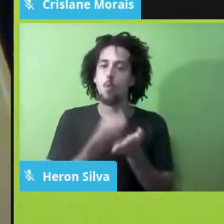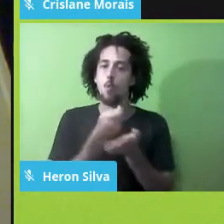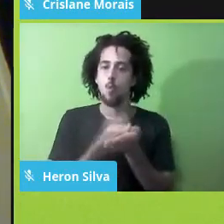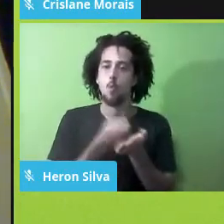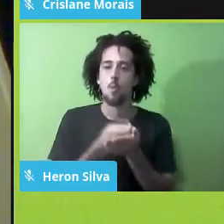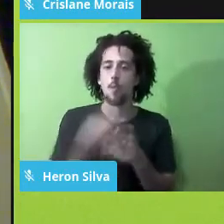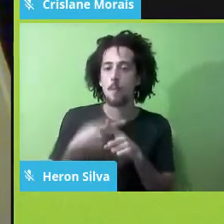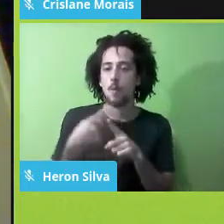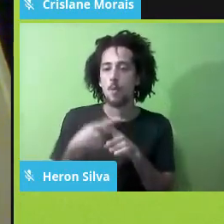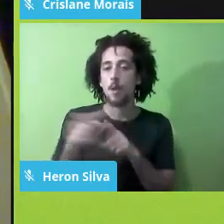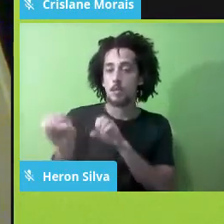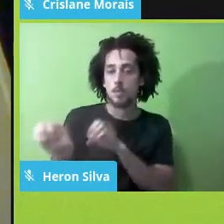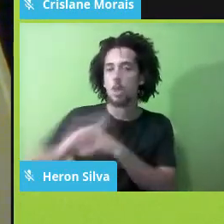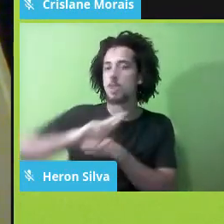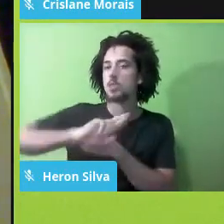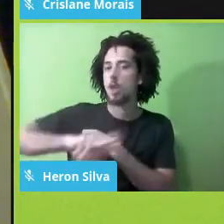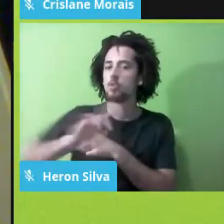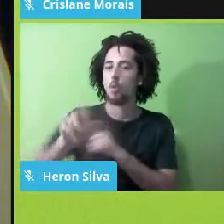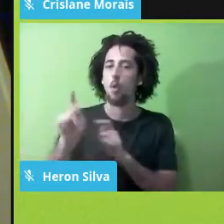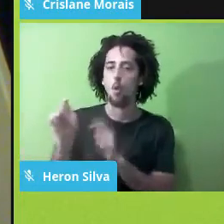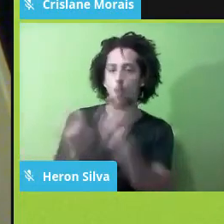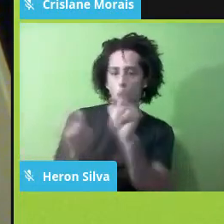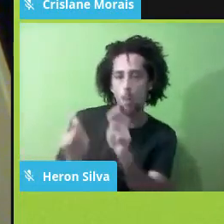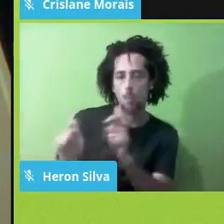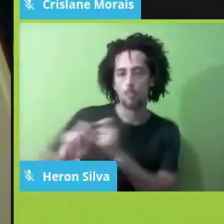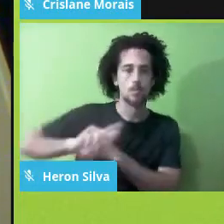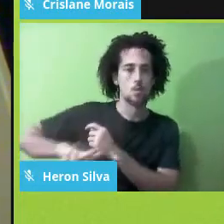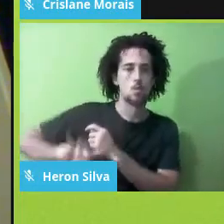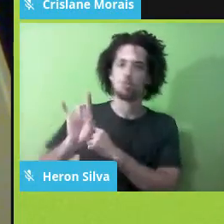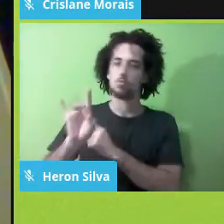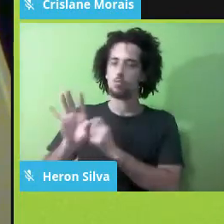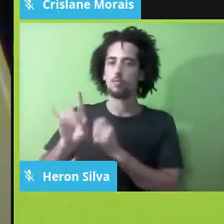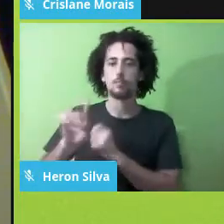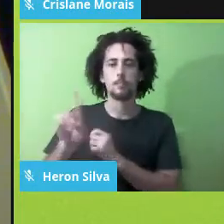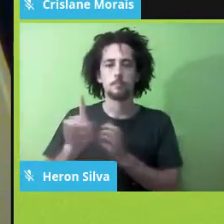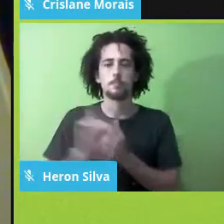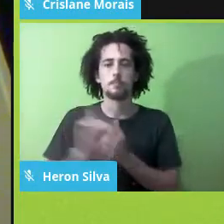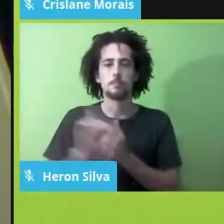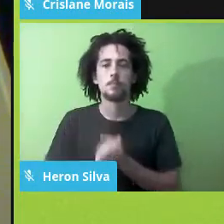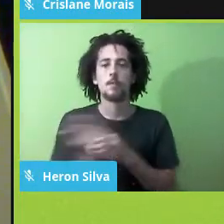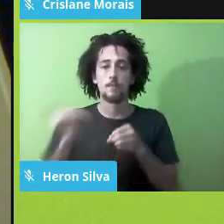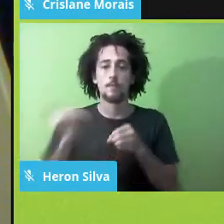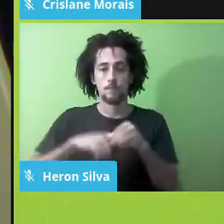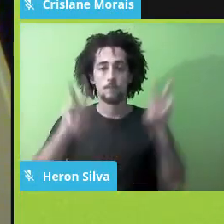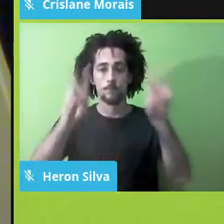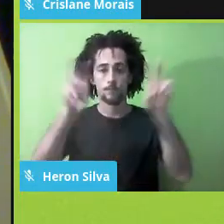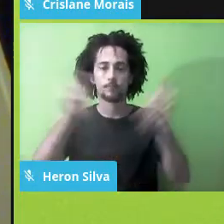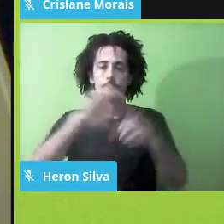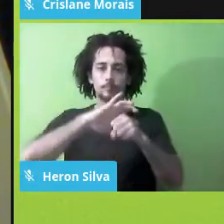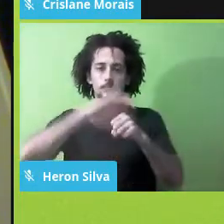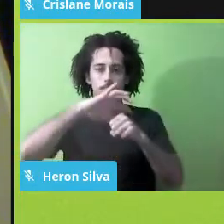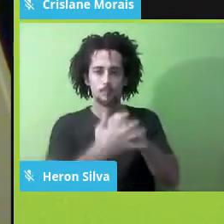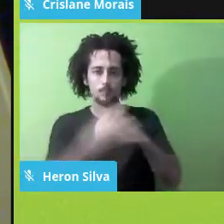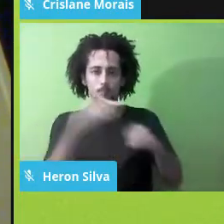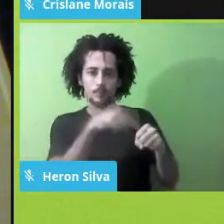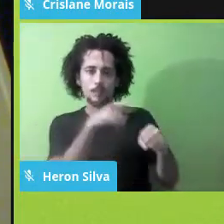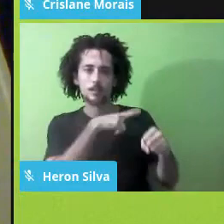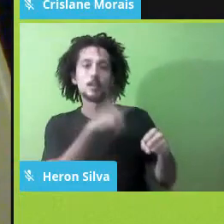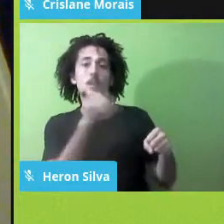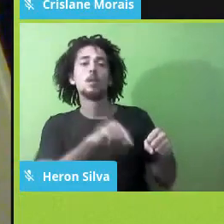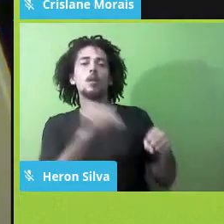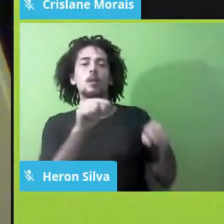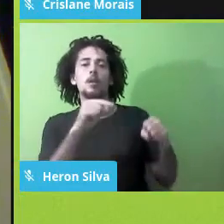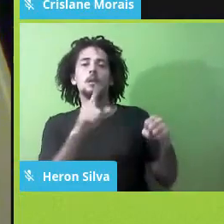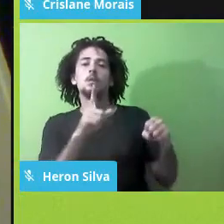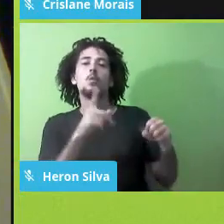ela não é só conteúdo. Então, voltando, quando eu falo que na pandemia, a pandemia gera desigualdade, gera, vai